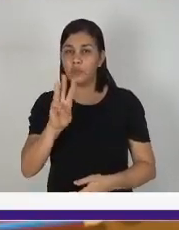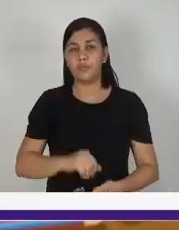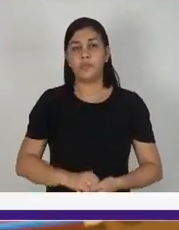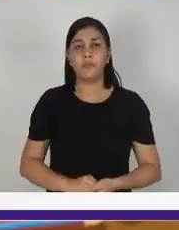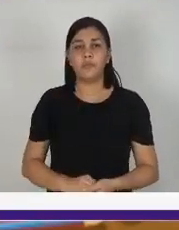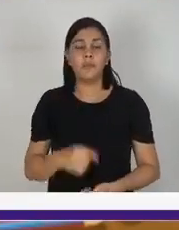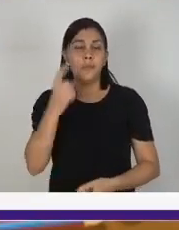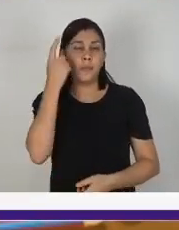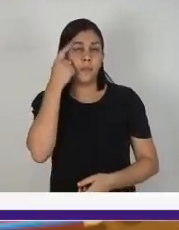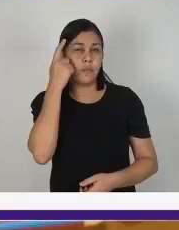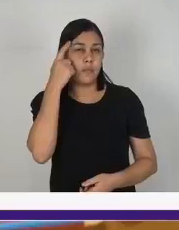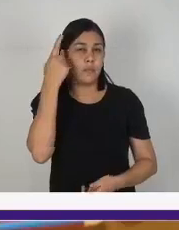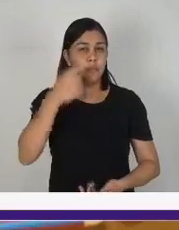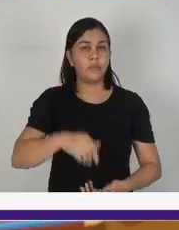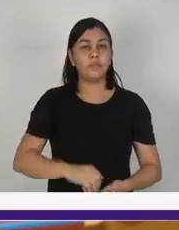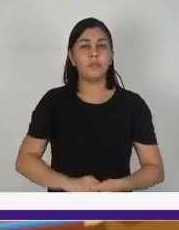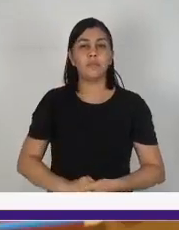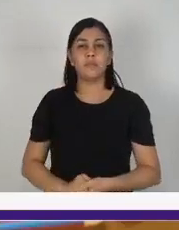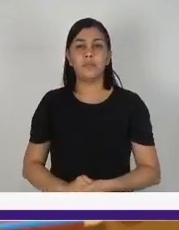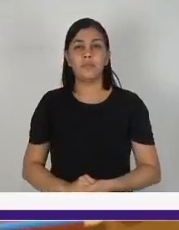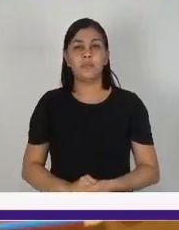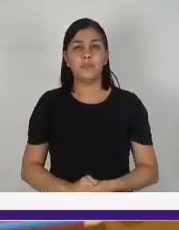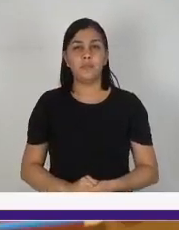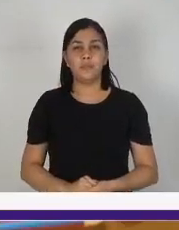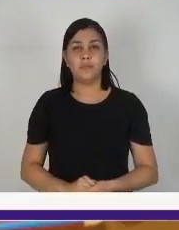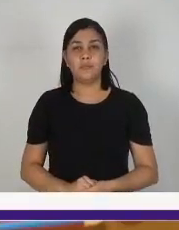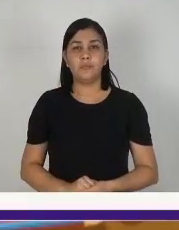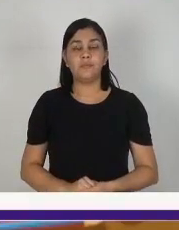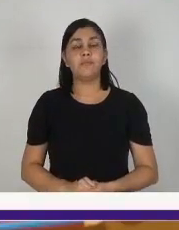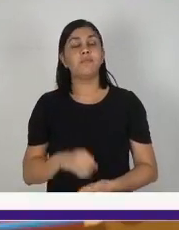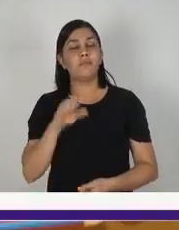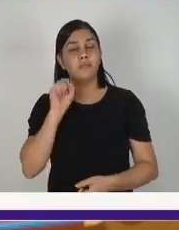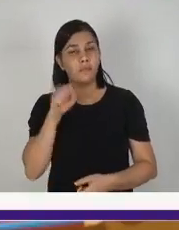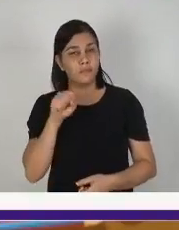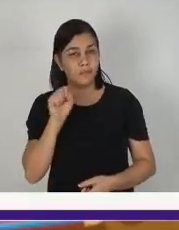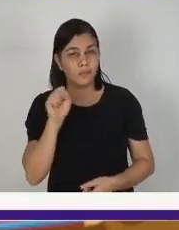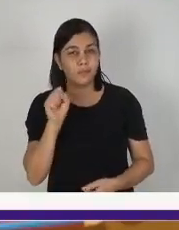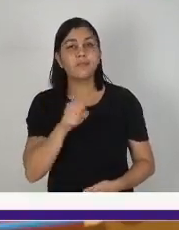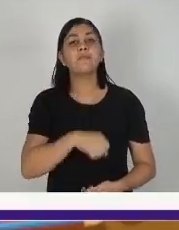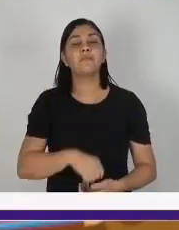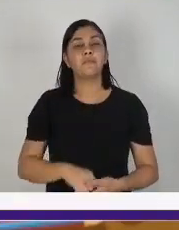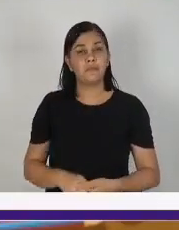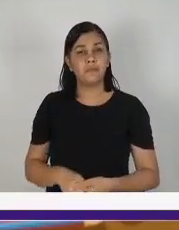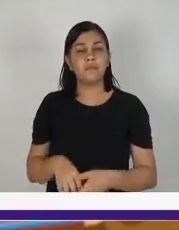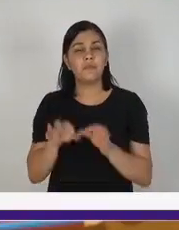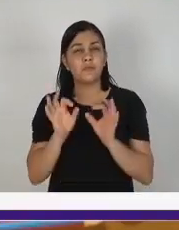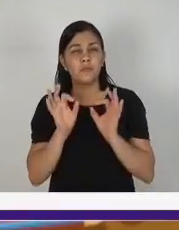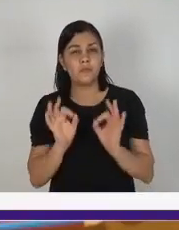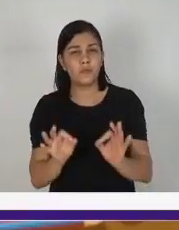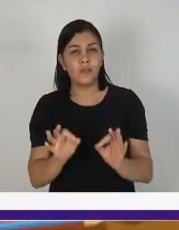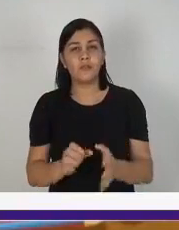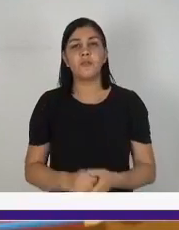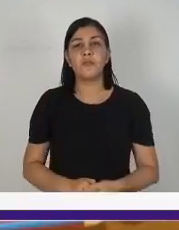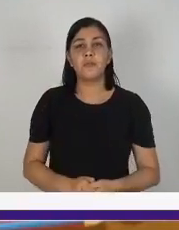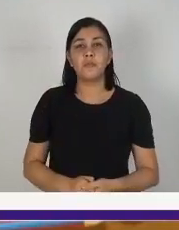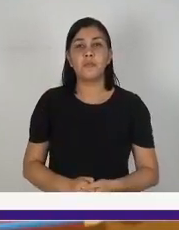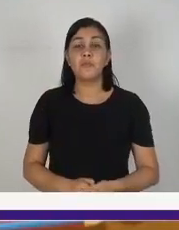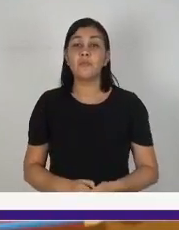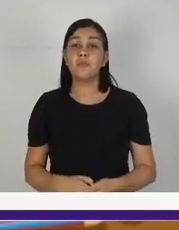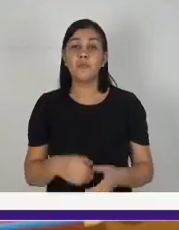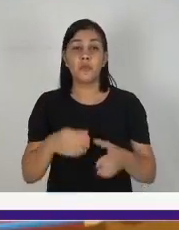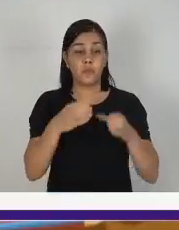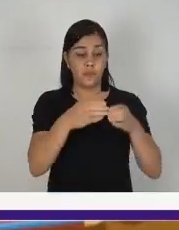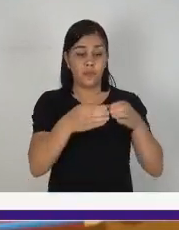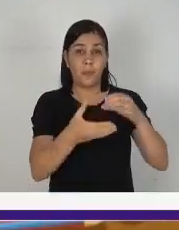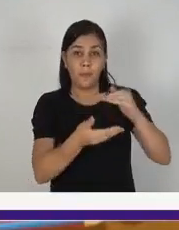direitinho. Isso mesmo. Isso aí mesmo que você pensou. No pote 1, que é o maior,